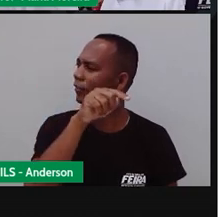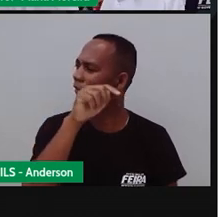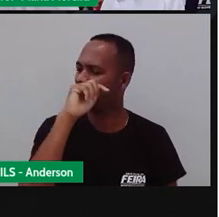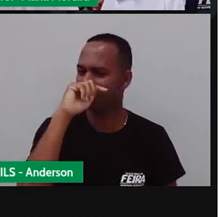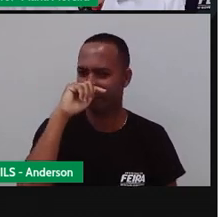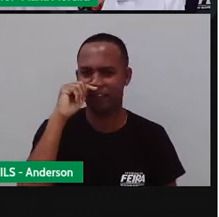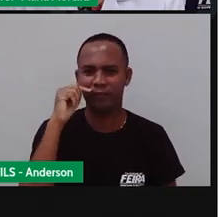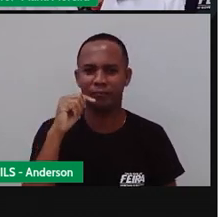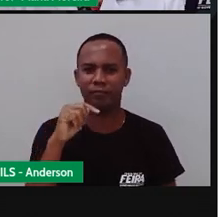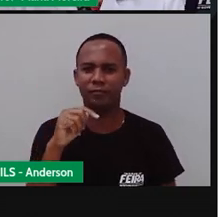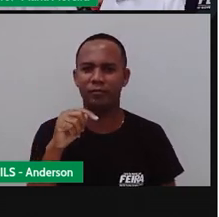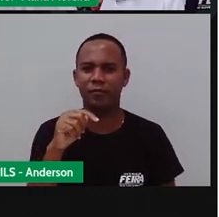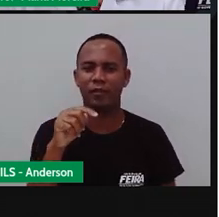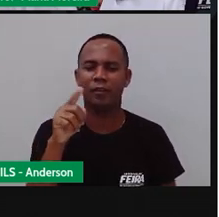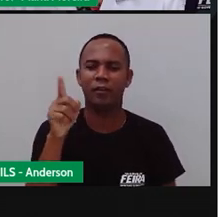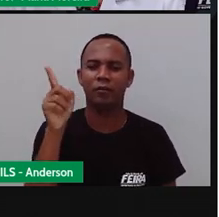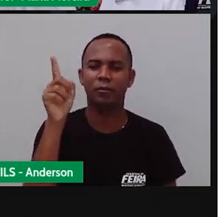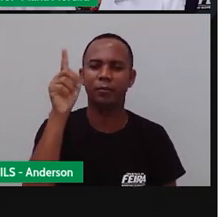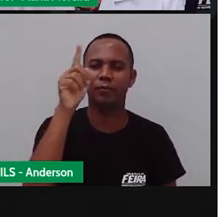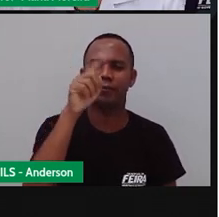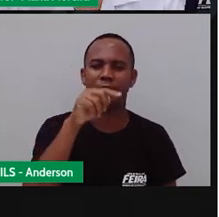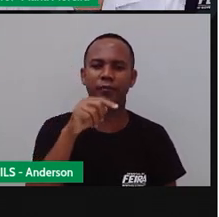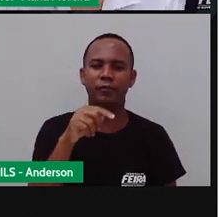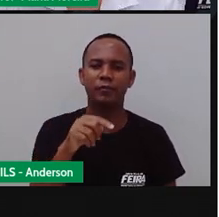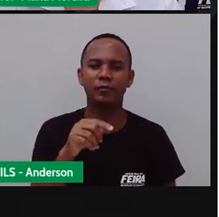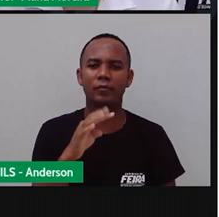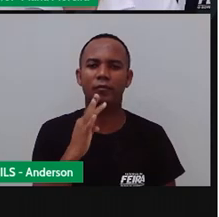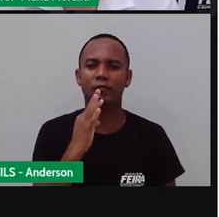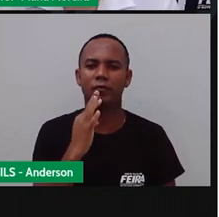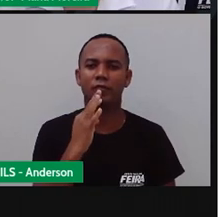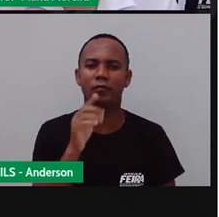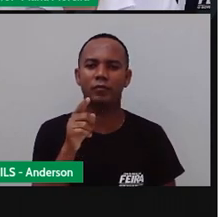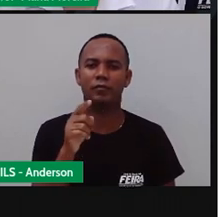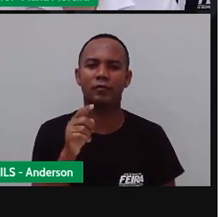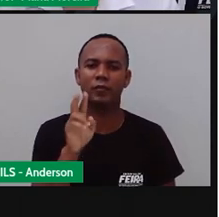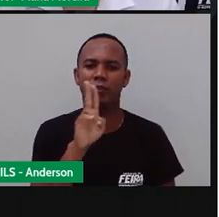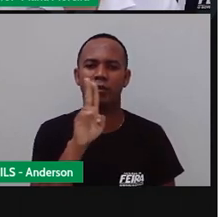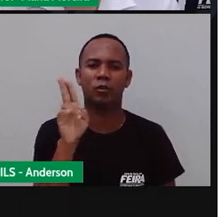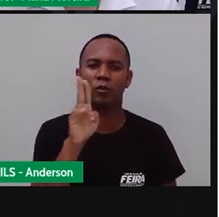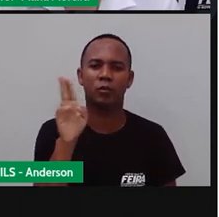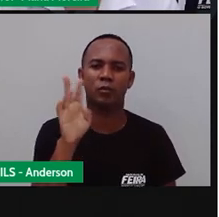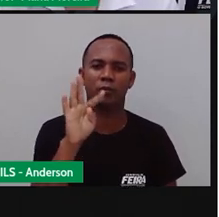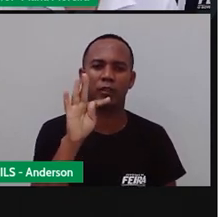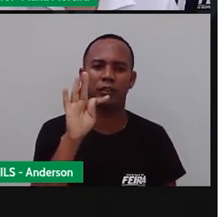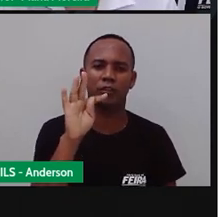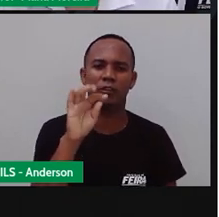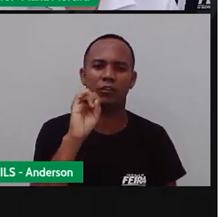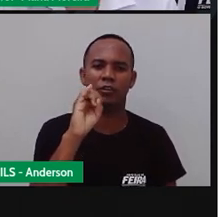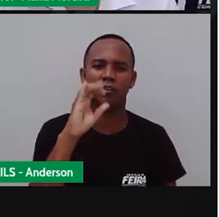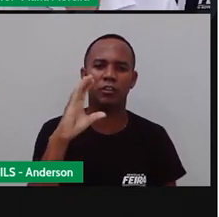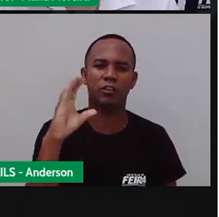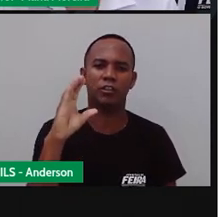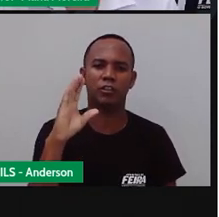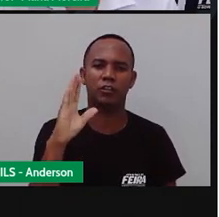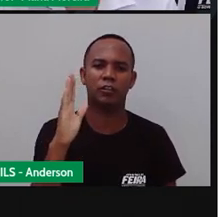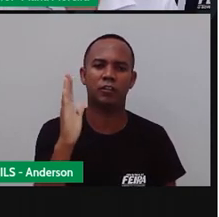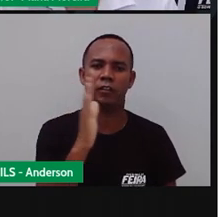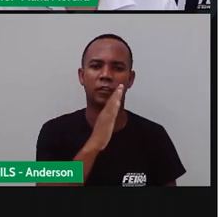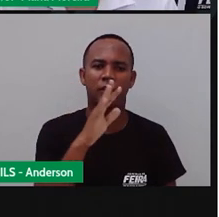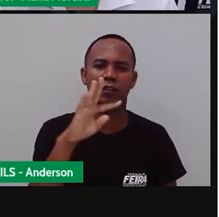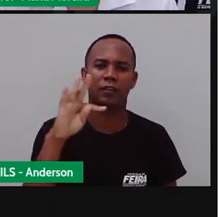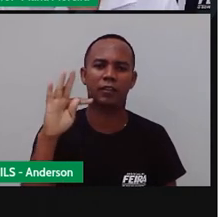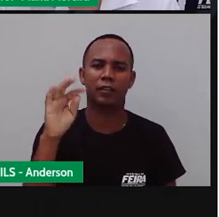É, o barulhinho do relógio. Isso tem um nome, a gente vai descobrir ou relembrar, quem